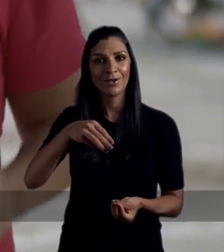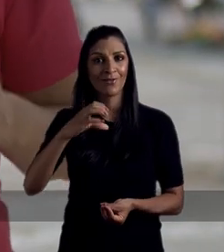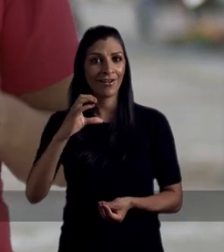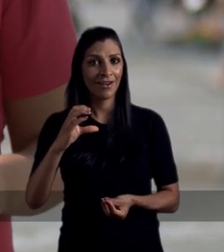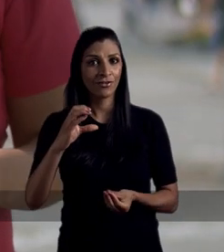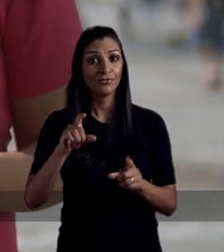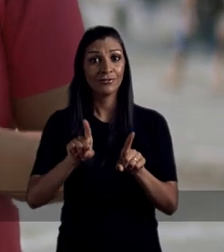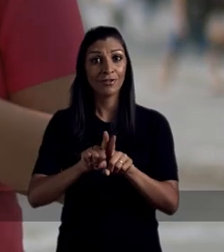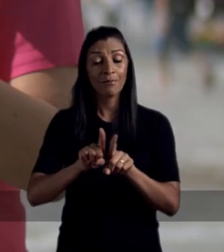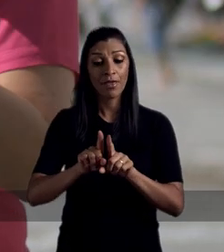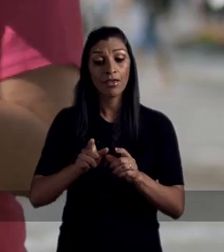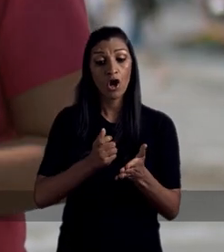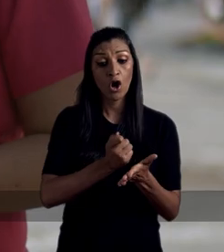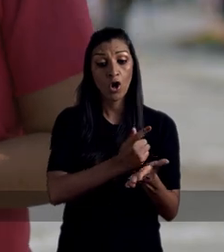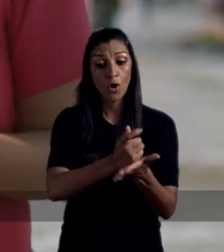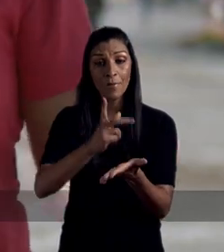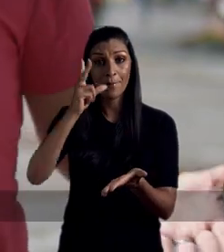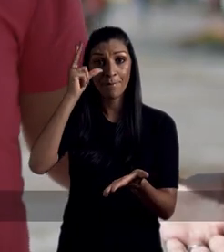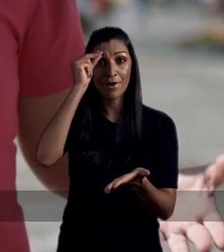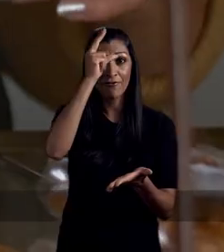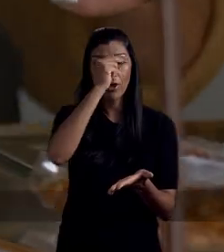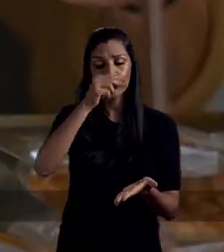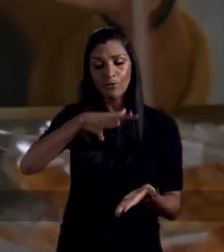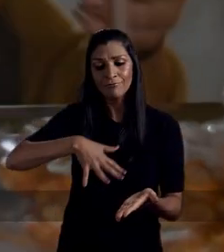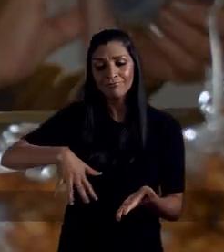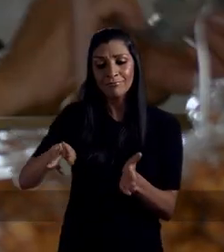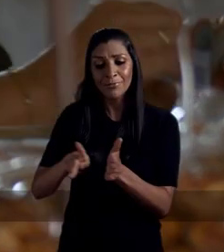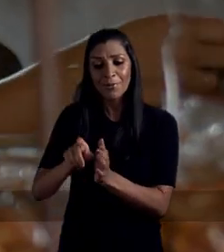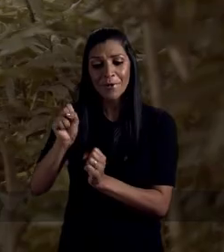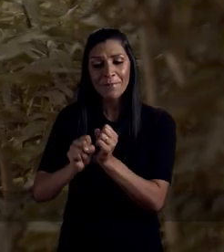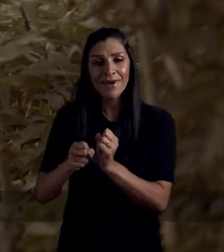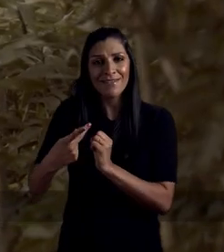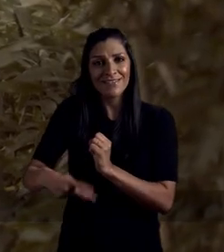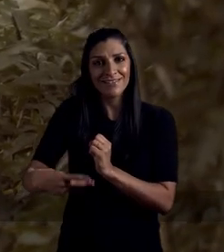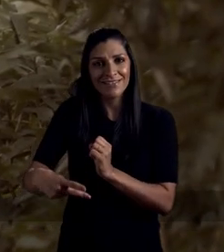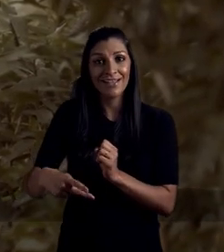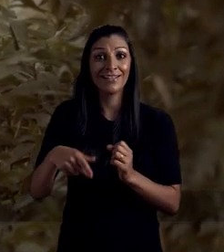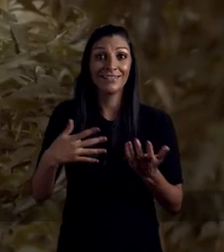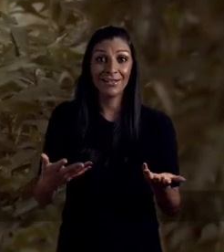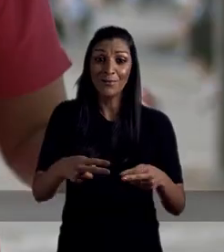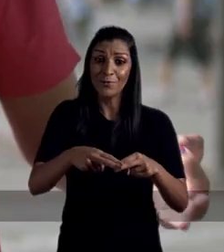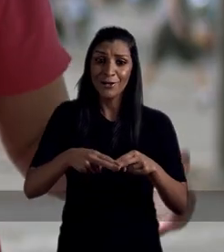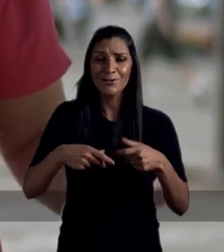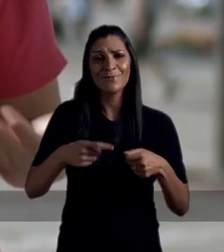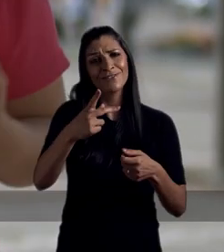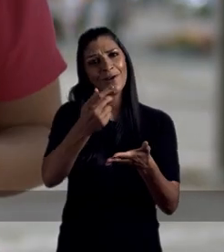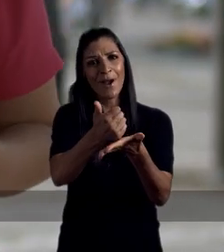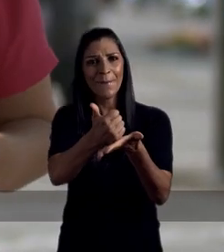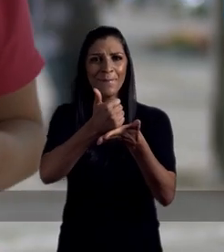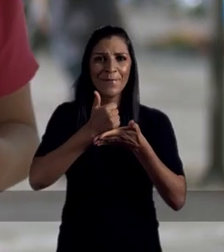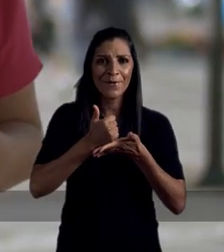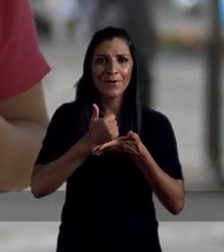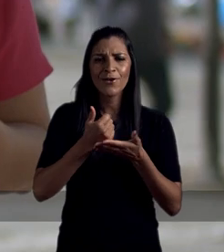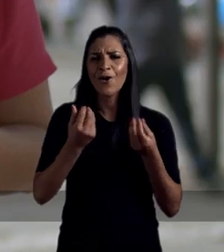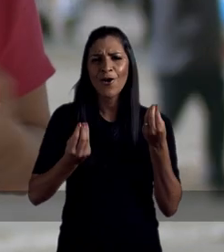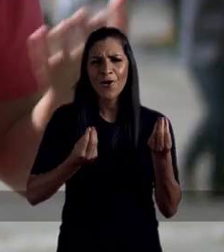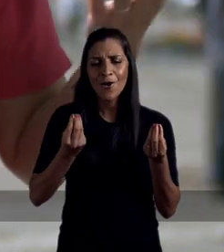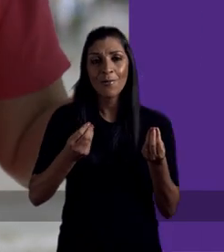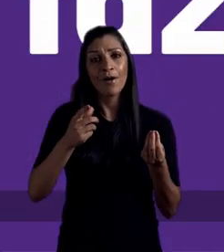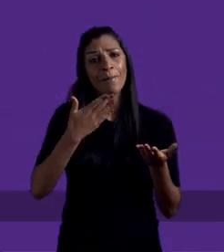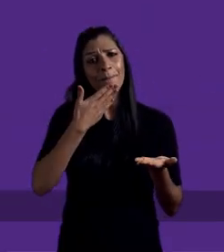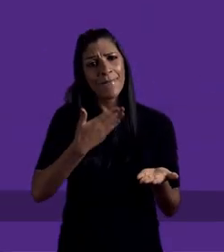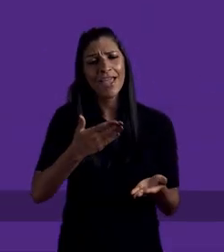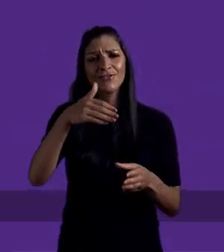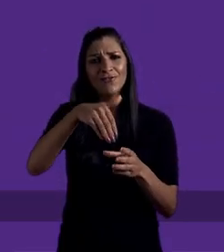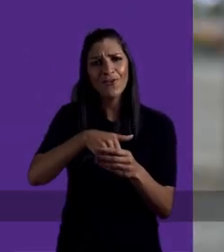Com microcrédito e direcionando as compras da prefeitura para os fornecedores locais. Para isso, eu preciso do teu apoio.